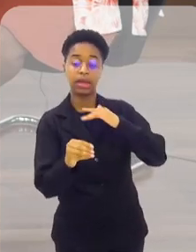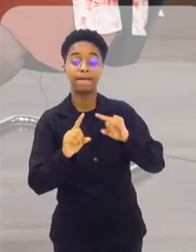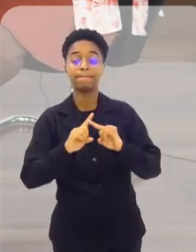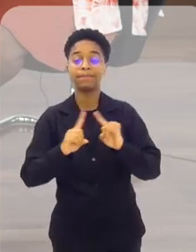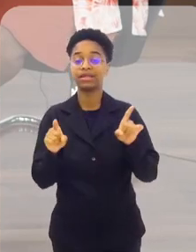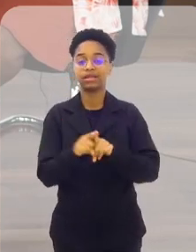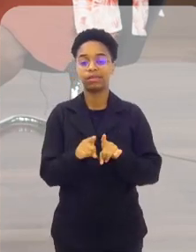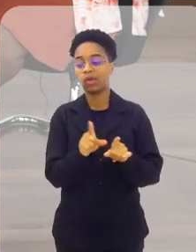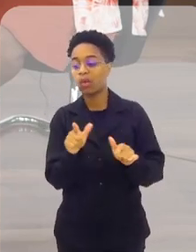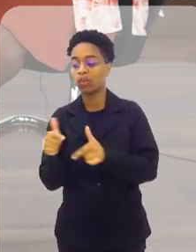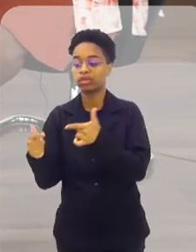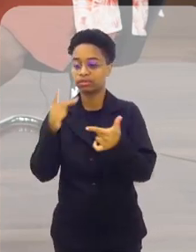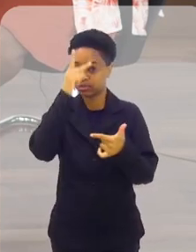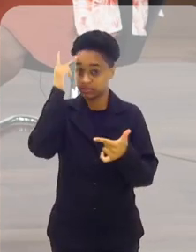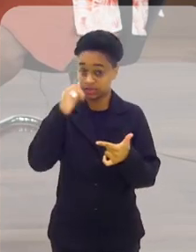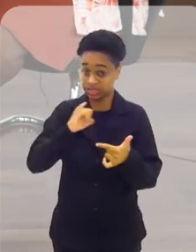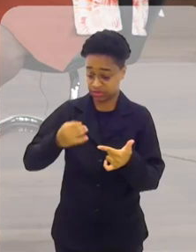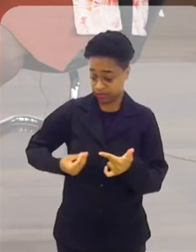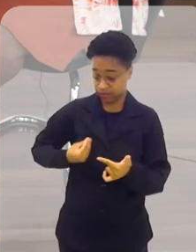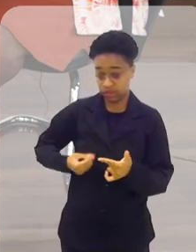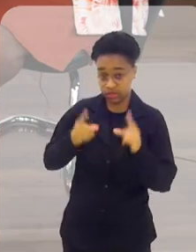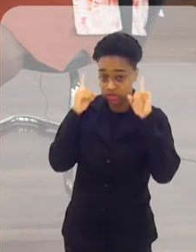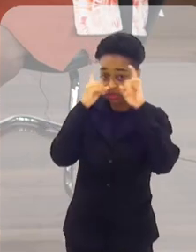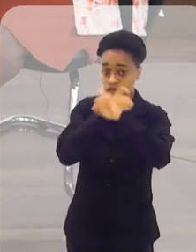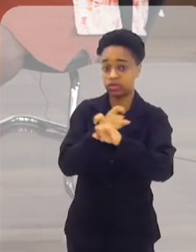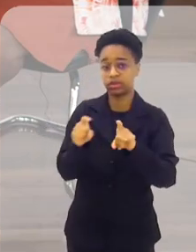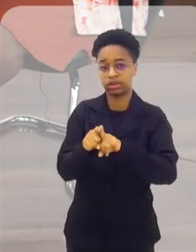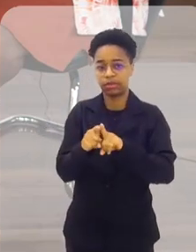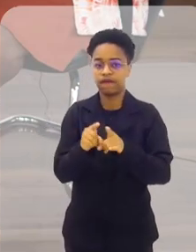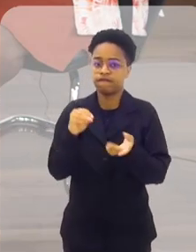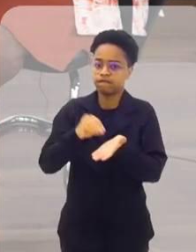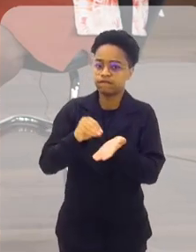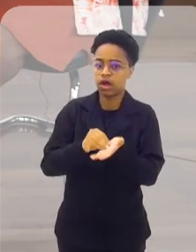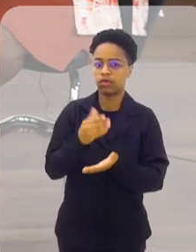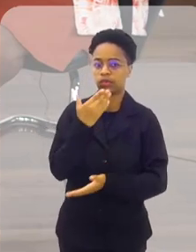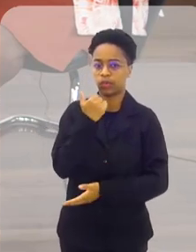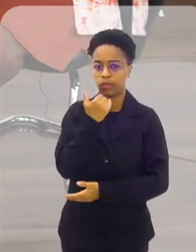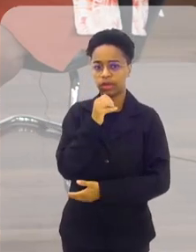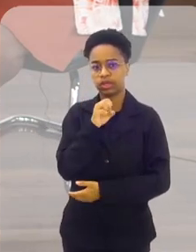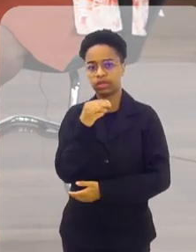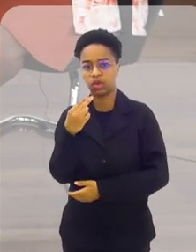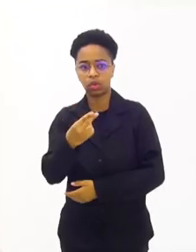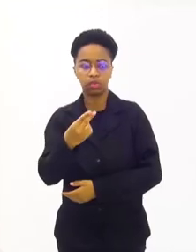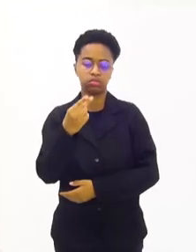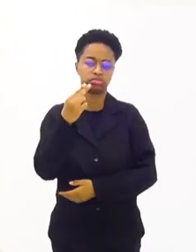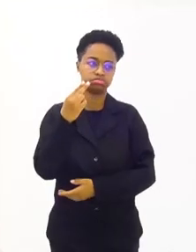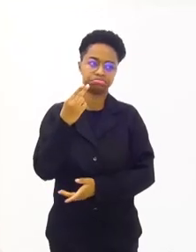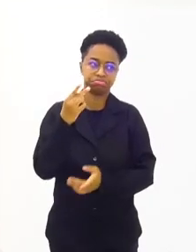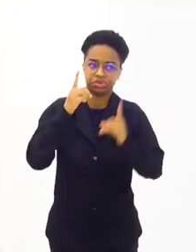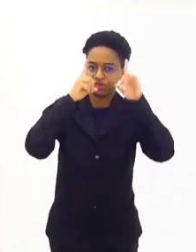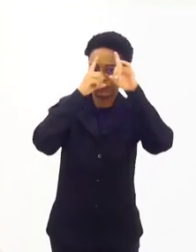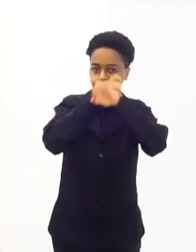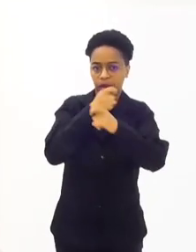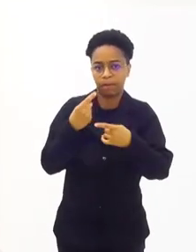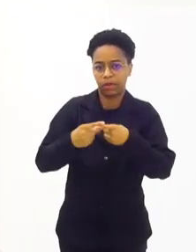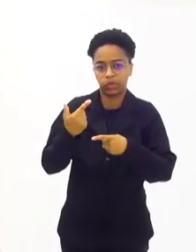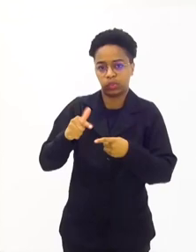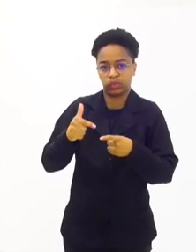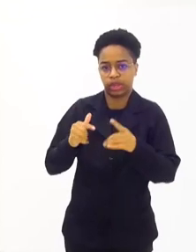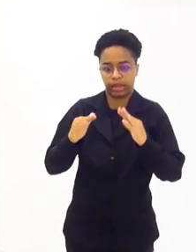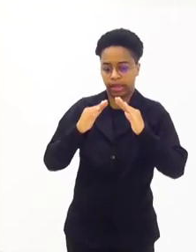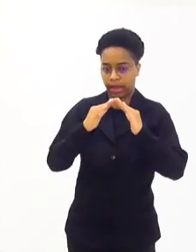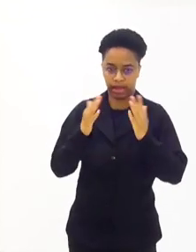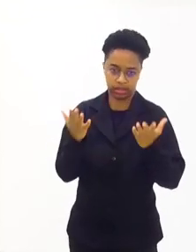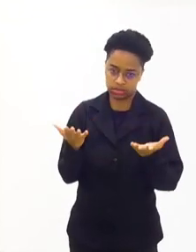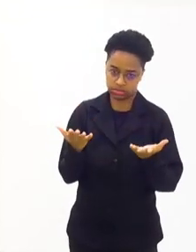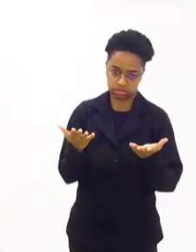ser humano que esteja em dificuldade, né? Em vista de estúdio alimentar, em dificuldade por não